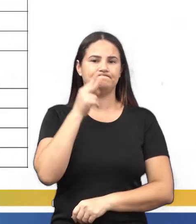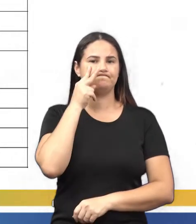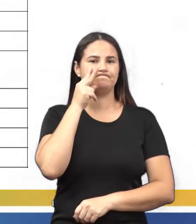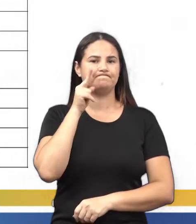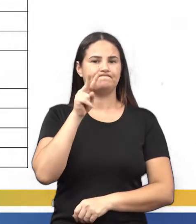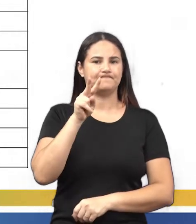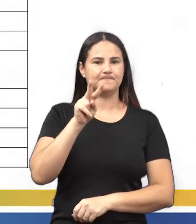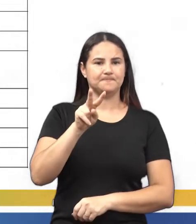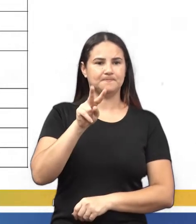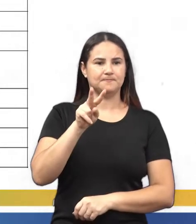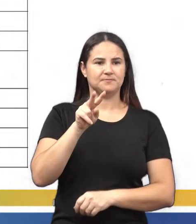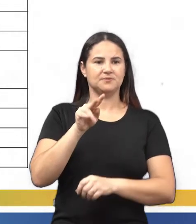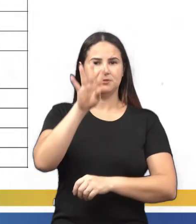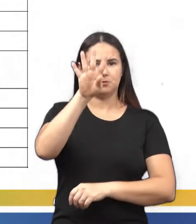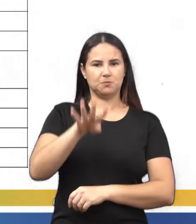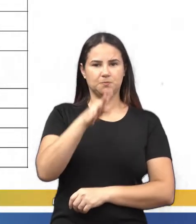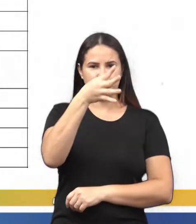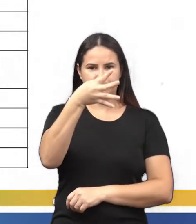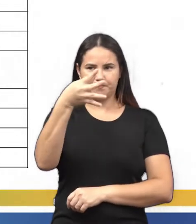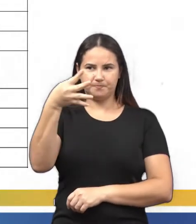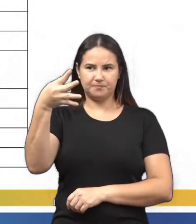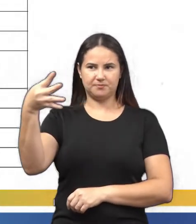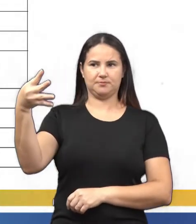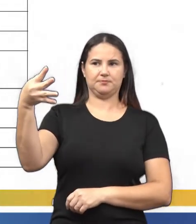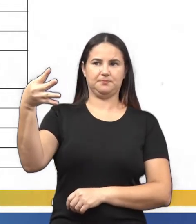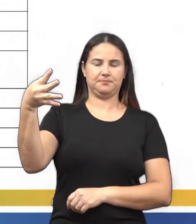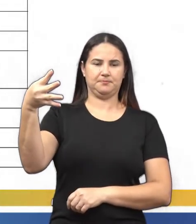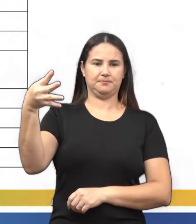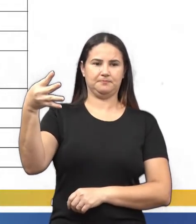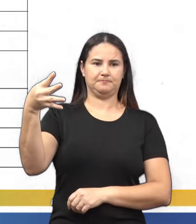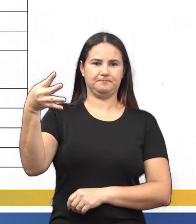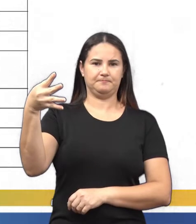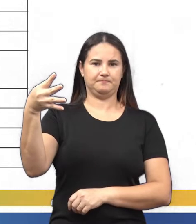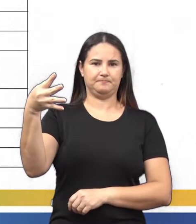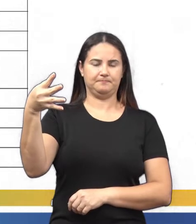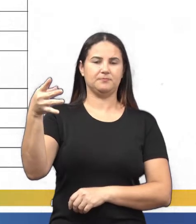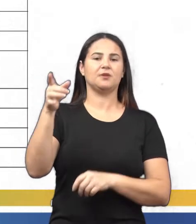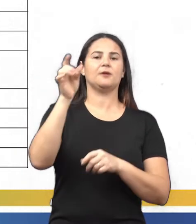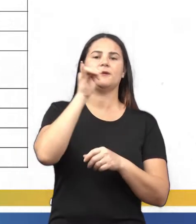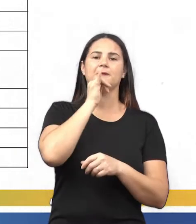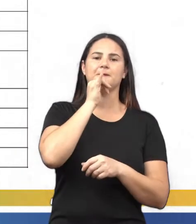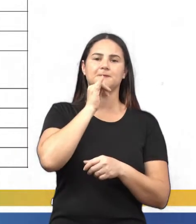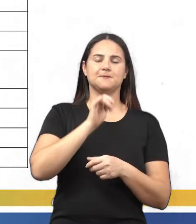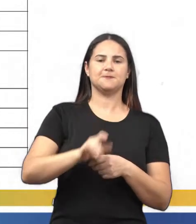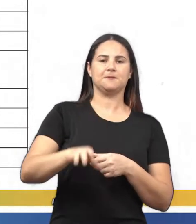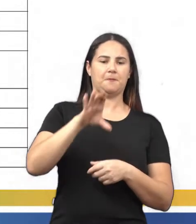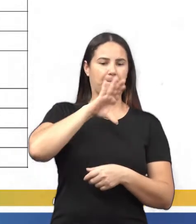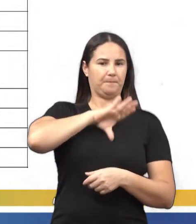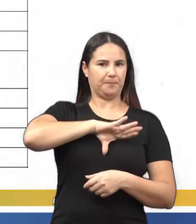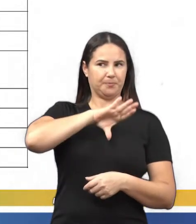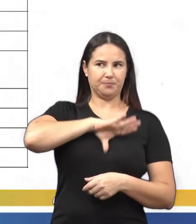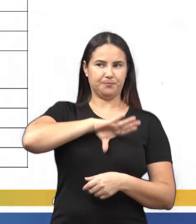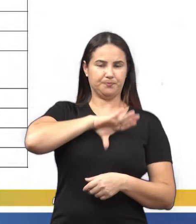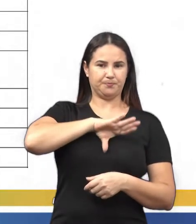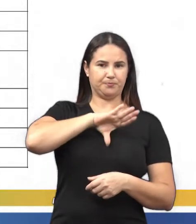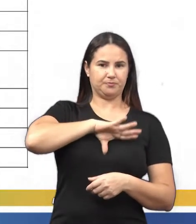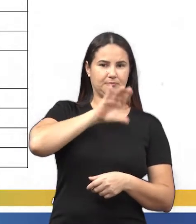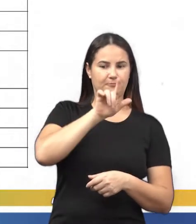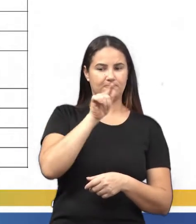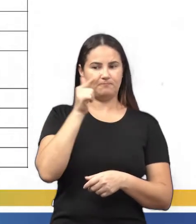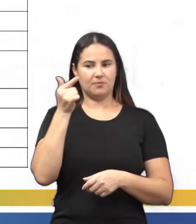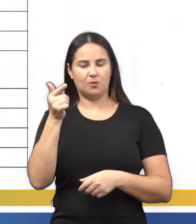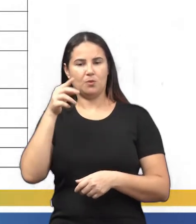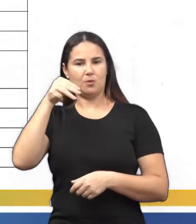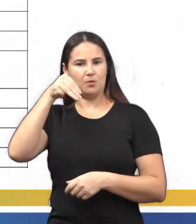tabela. Então, pessoal, a questão das expressões algébricas, a gente vai produzir do português para matemática. Então,